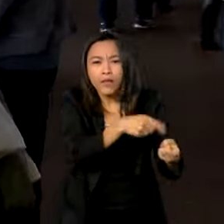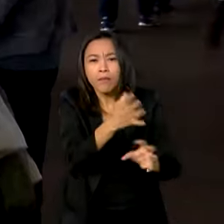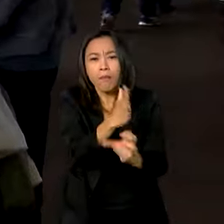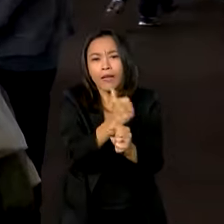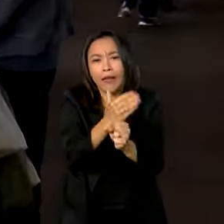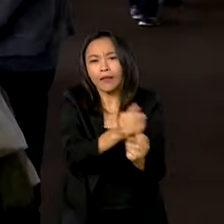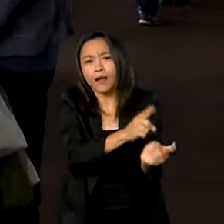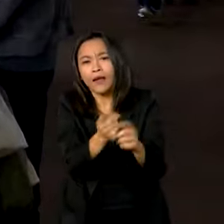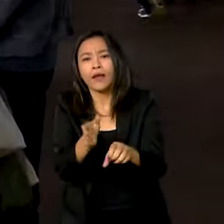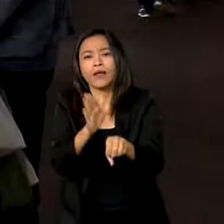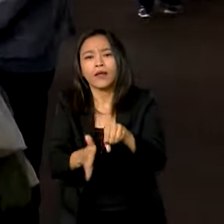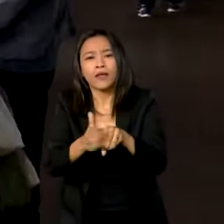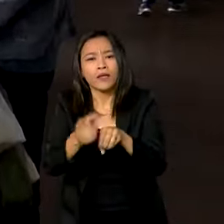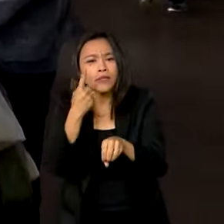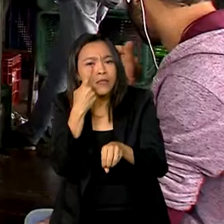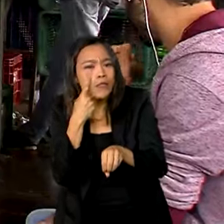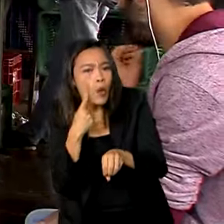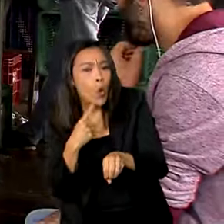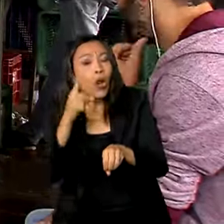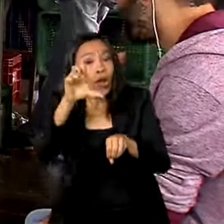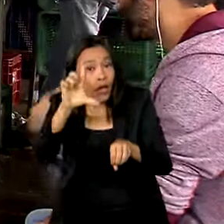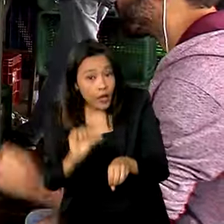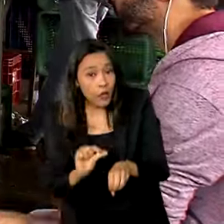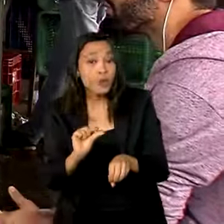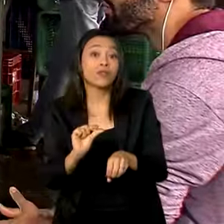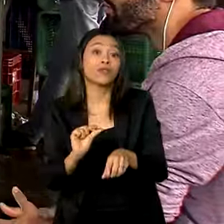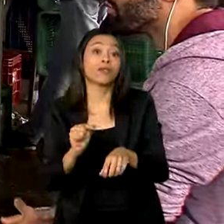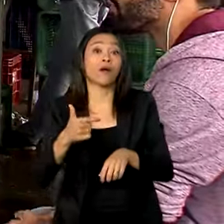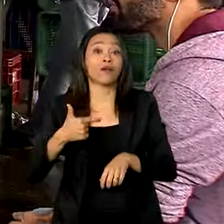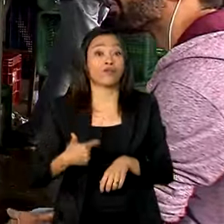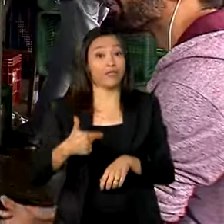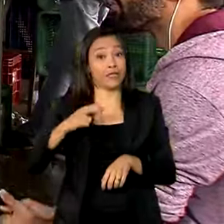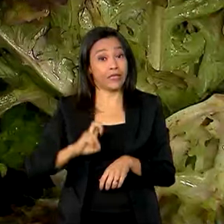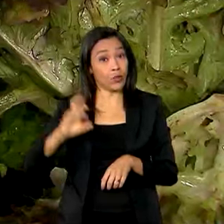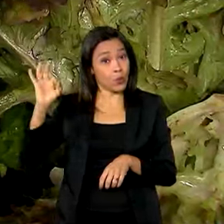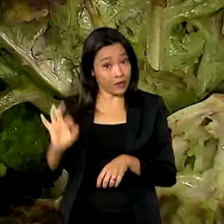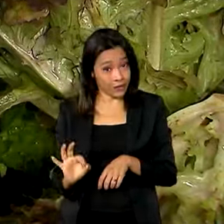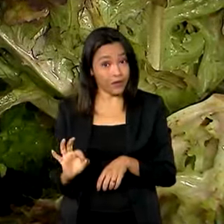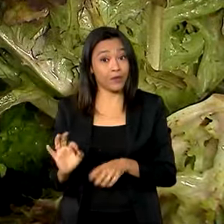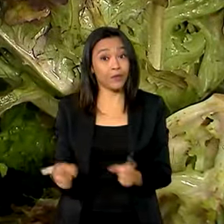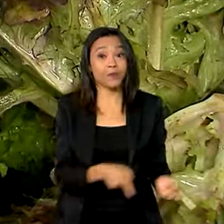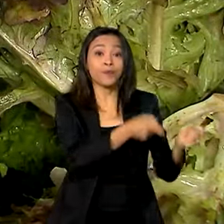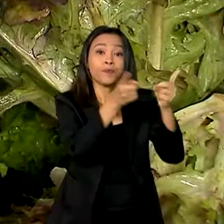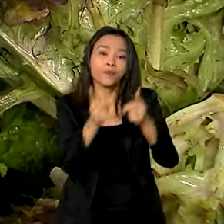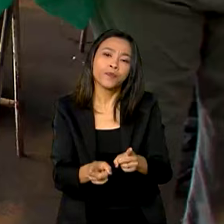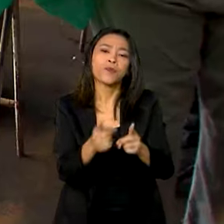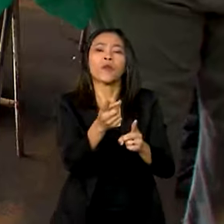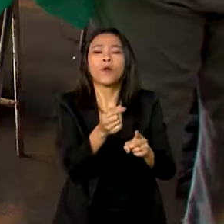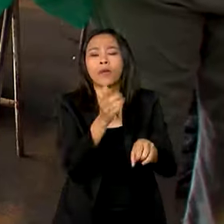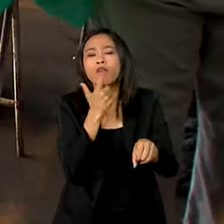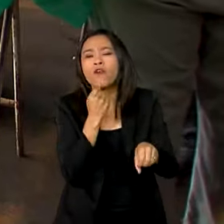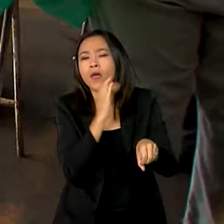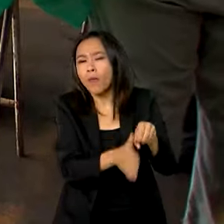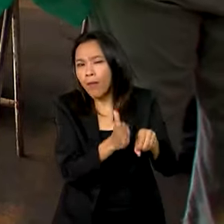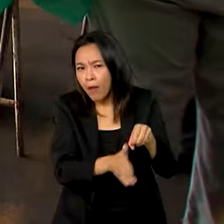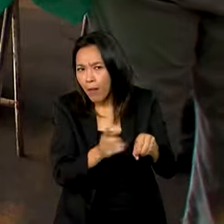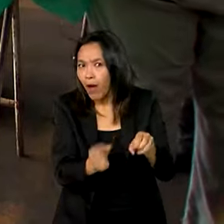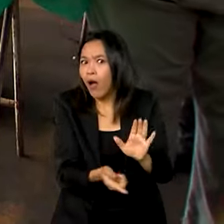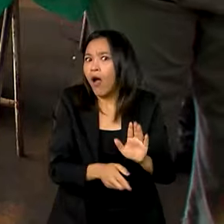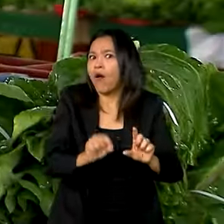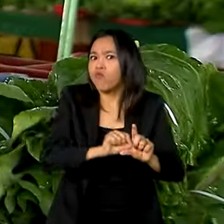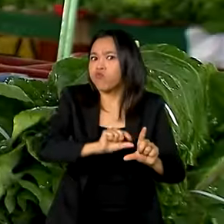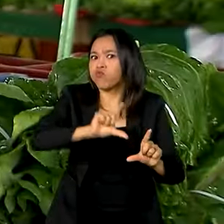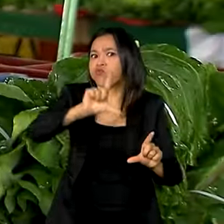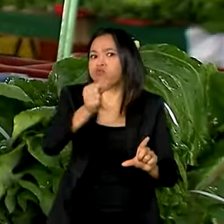batata, cebola, teve queda e chegou a 25% essa queda. Já o preço do tomate teve alta de, em